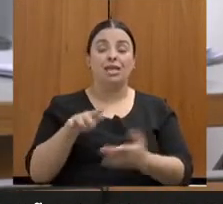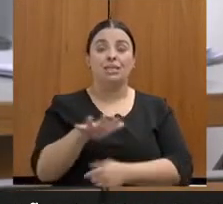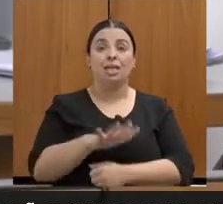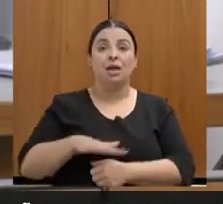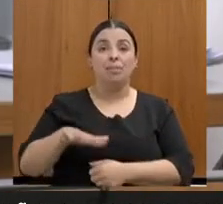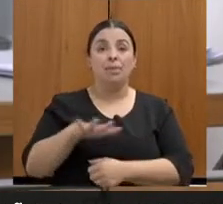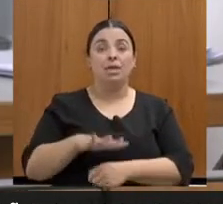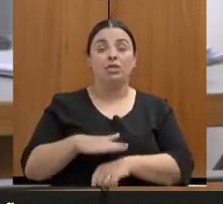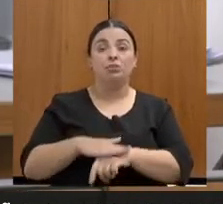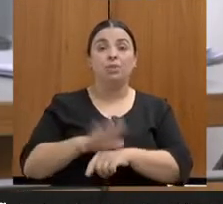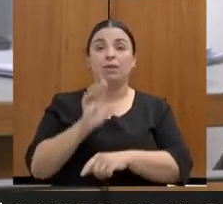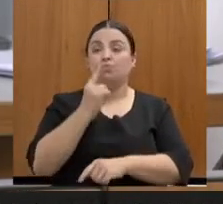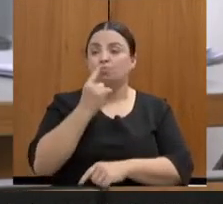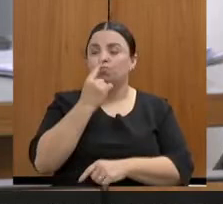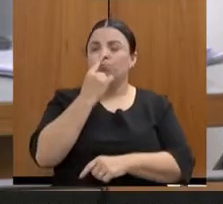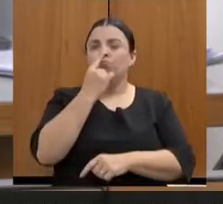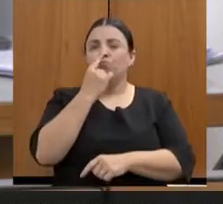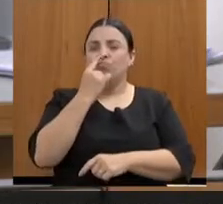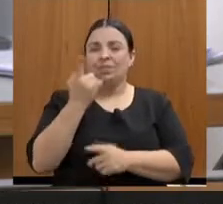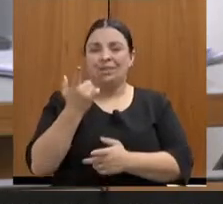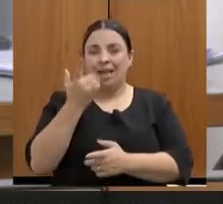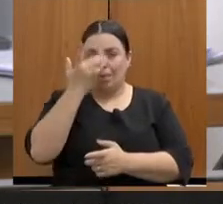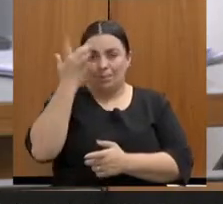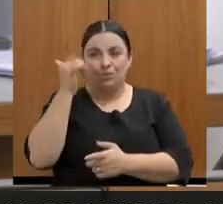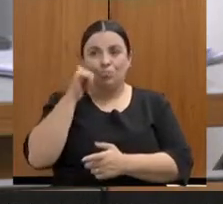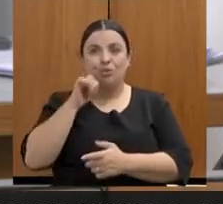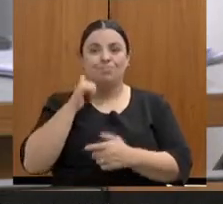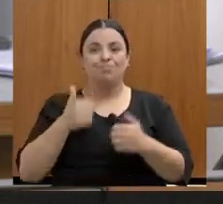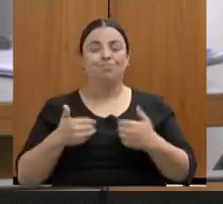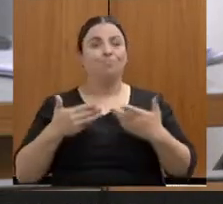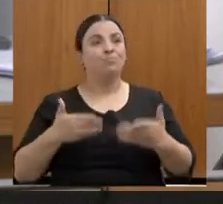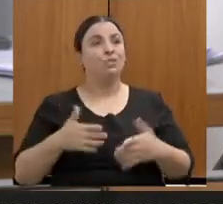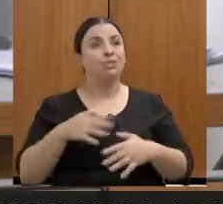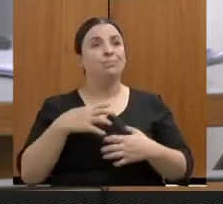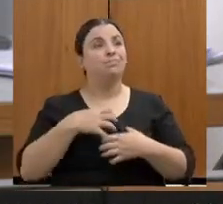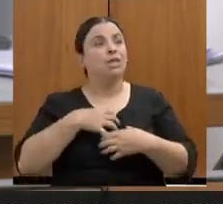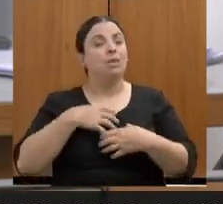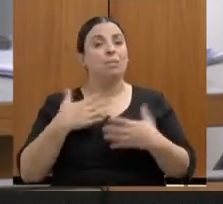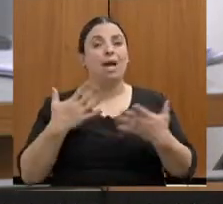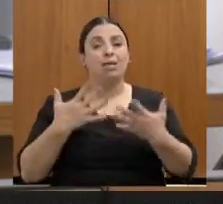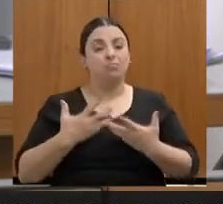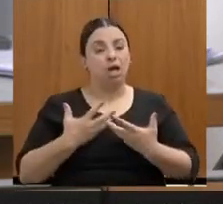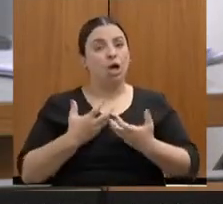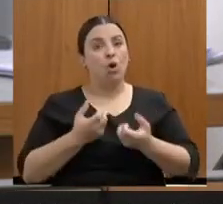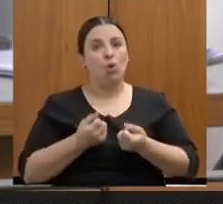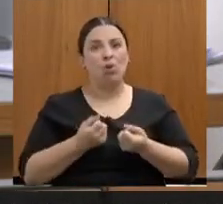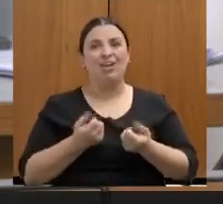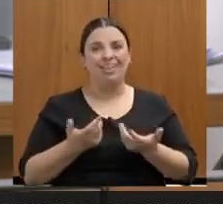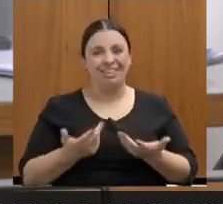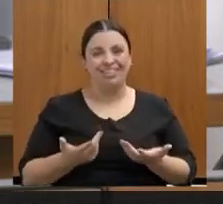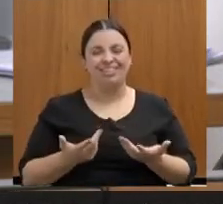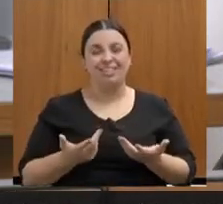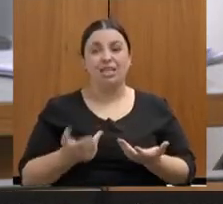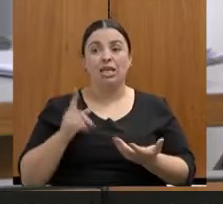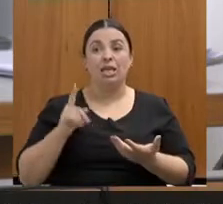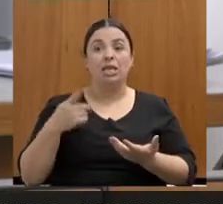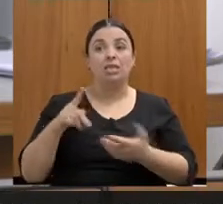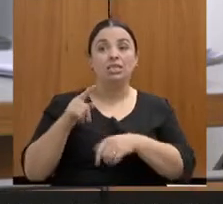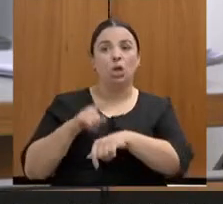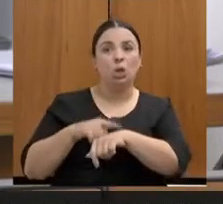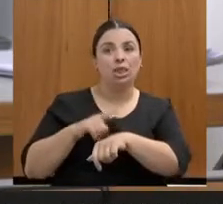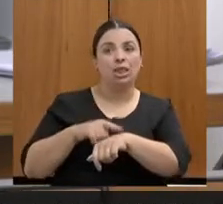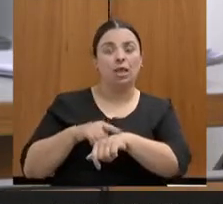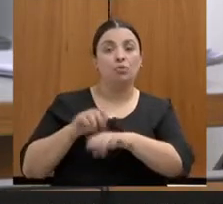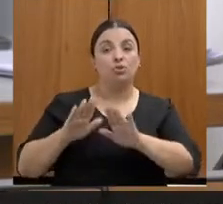mais acolhedor, que é esse ambiente que acolha essa vítima e que o tempo dela é necessário de